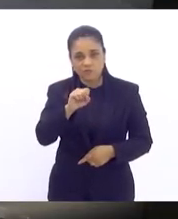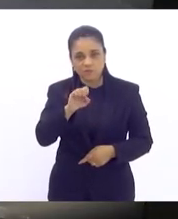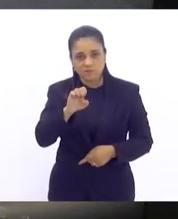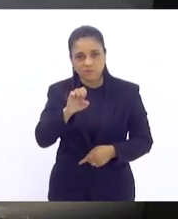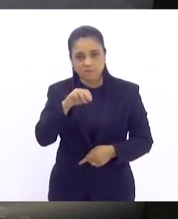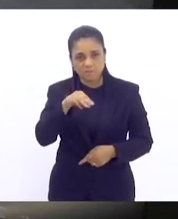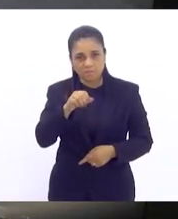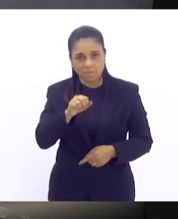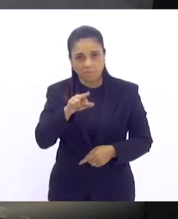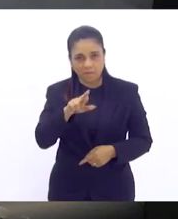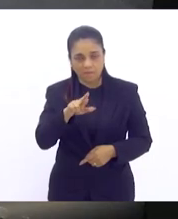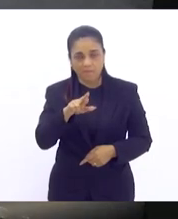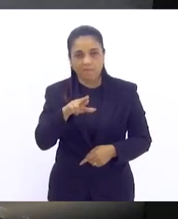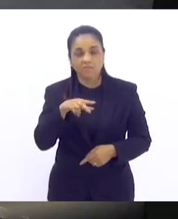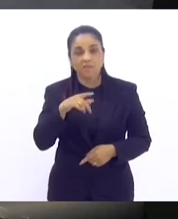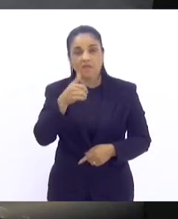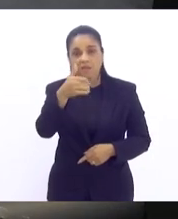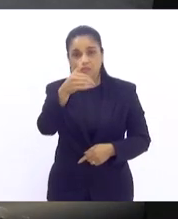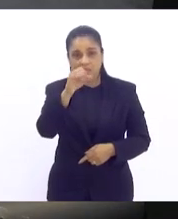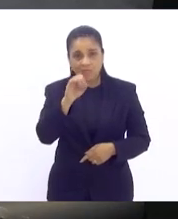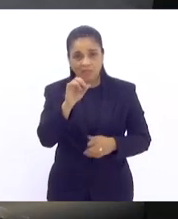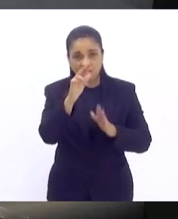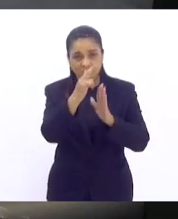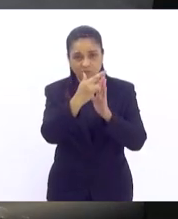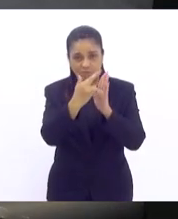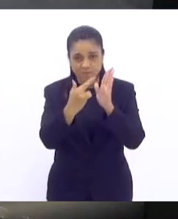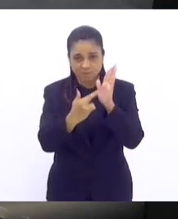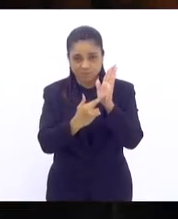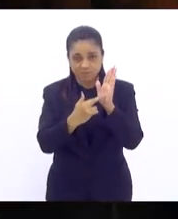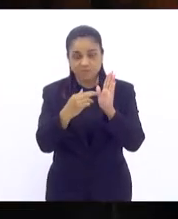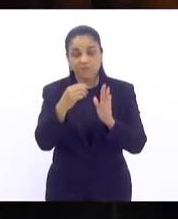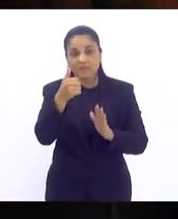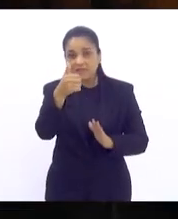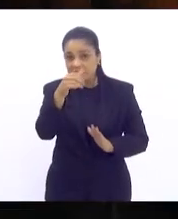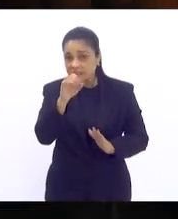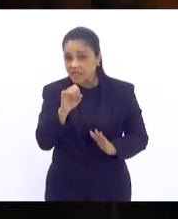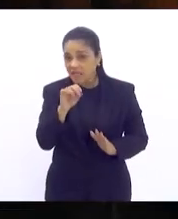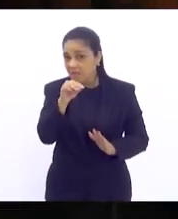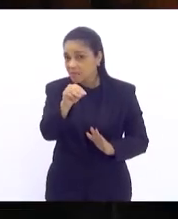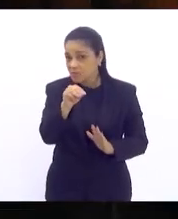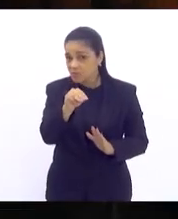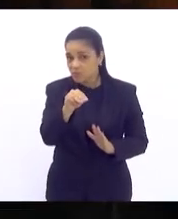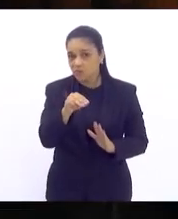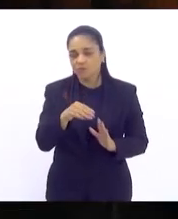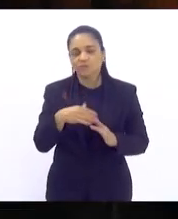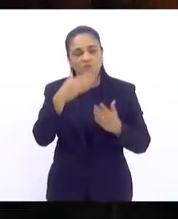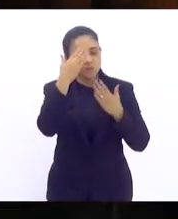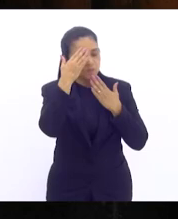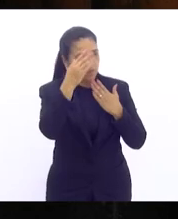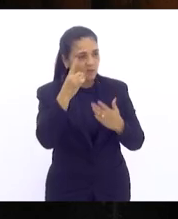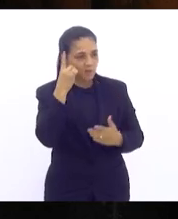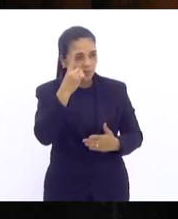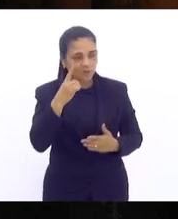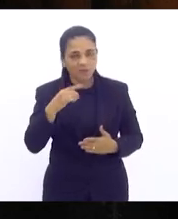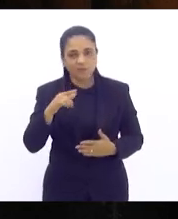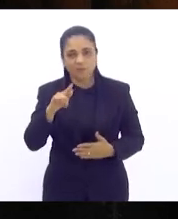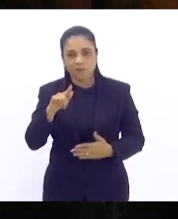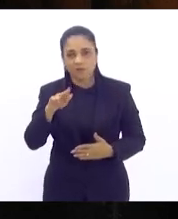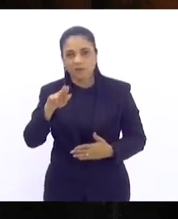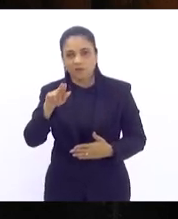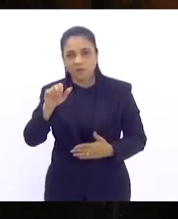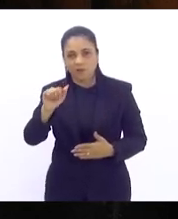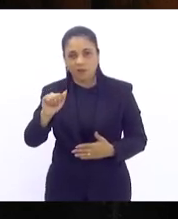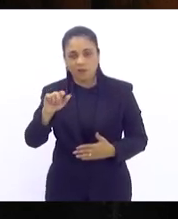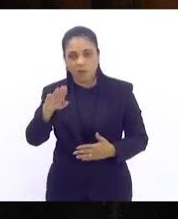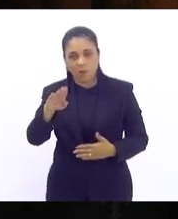dez minutos regimentais obrigado deputado Galberto o tema que me traz a essa